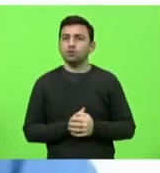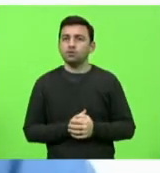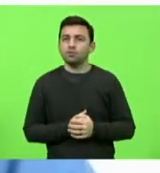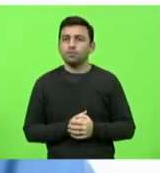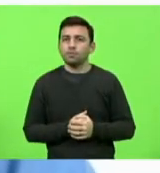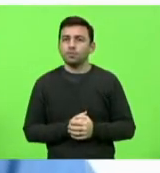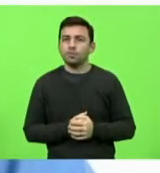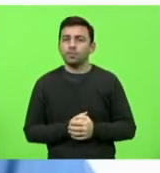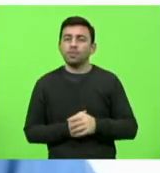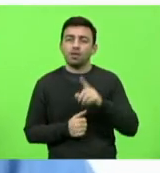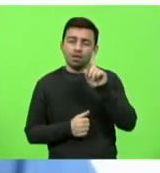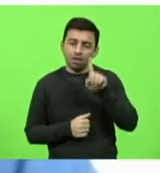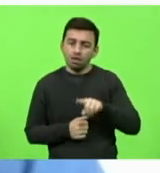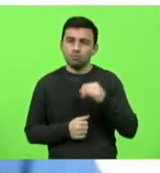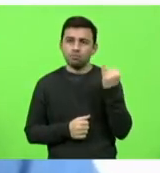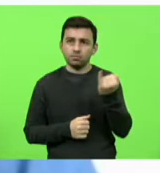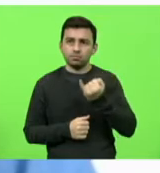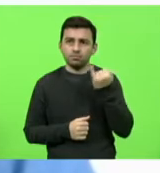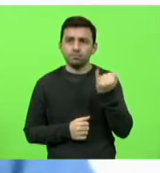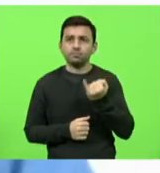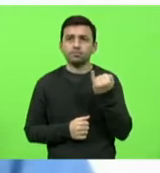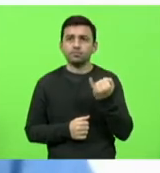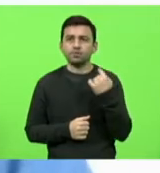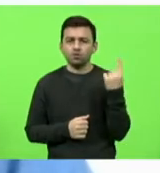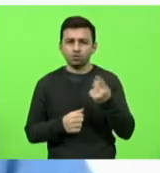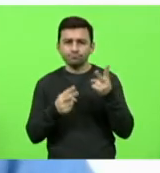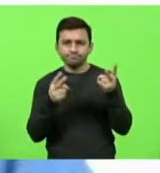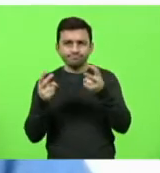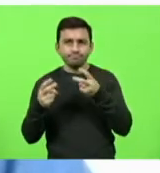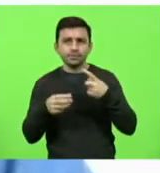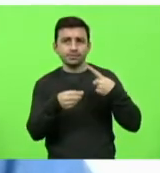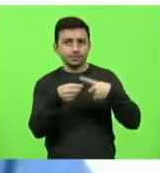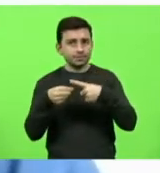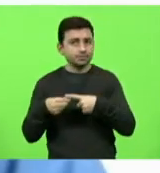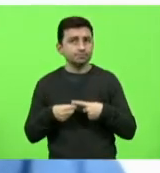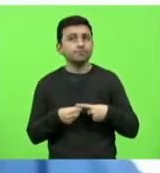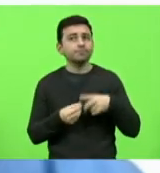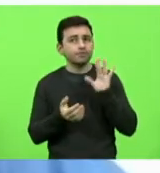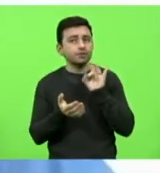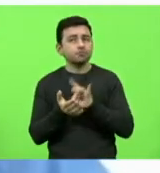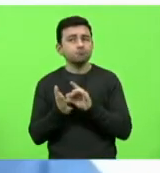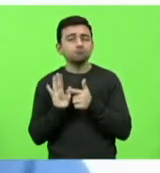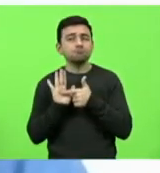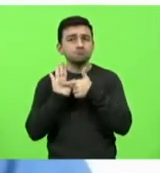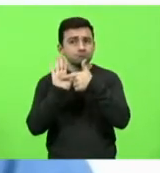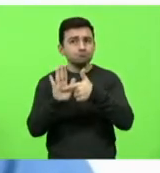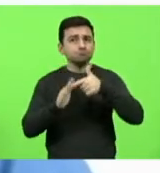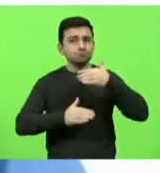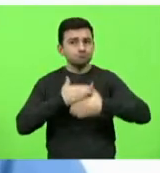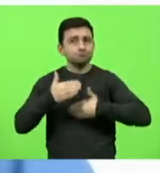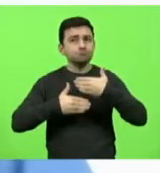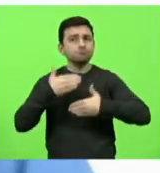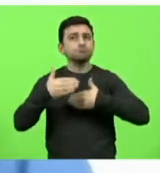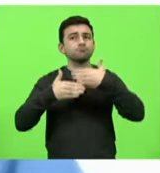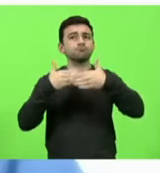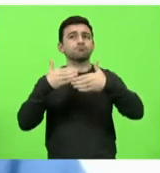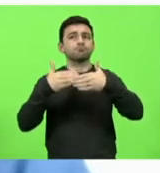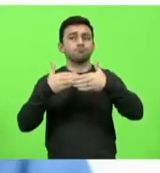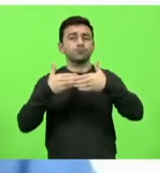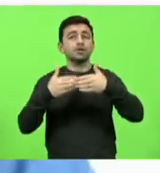o que é muito importante. Então, nós vemos municípios que realmente têm apresentado um avanço muito grande, e